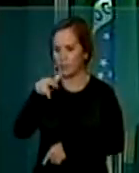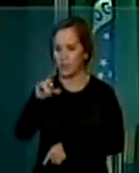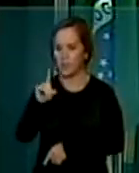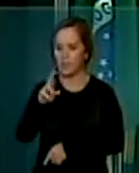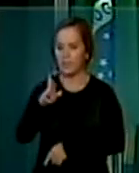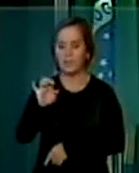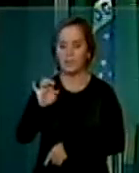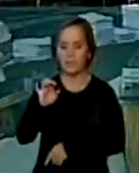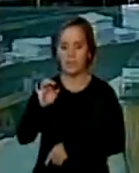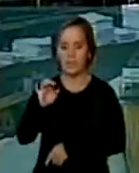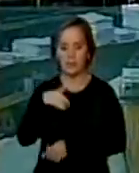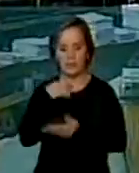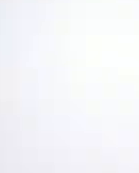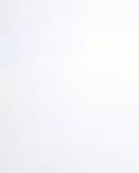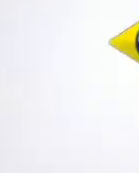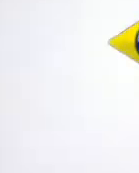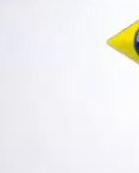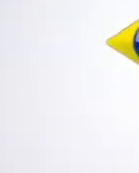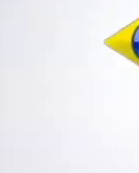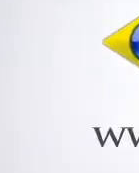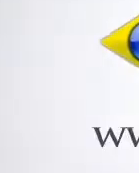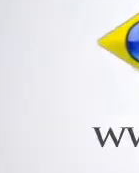O cara está bem acompanhado, cara.